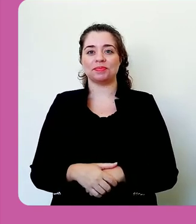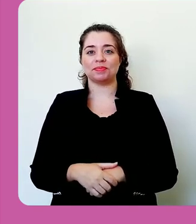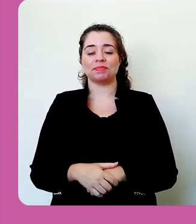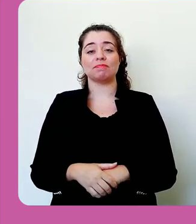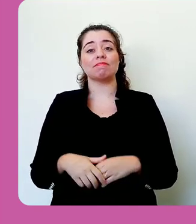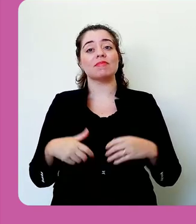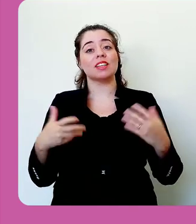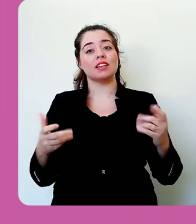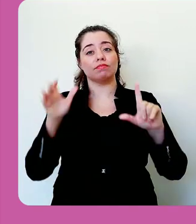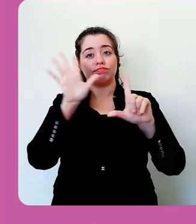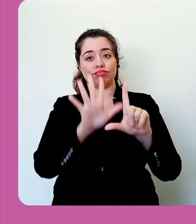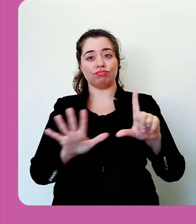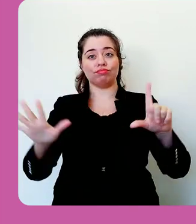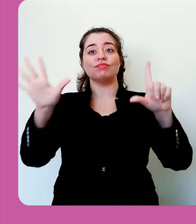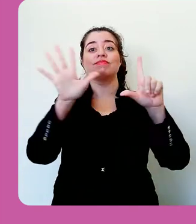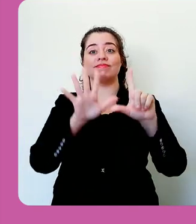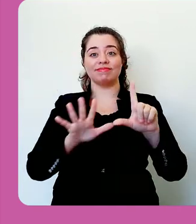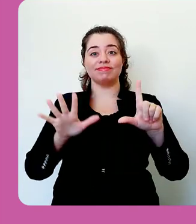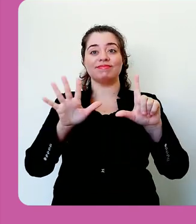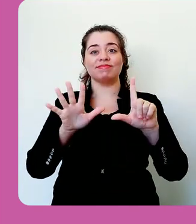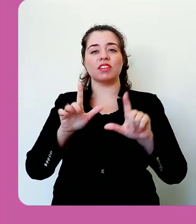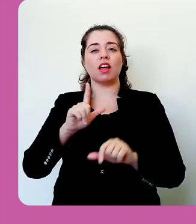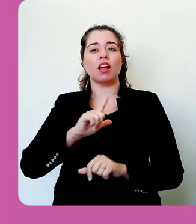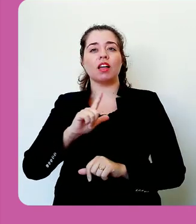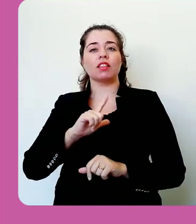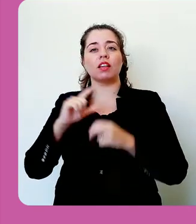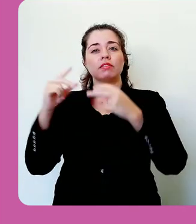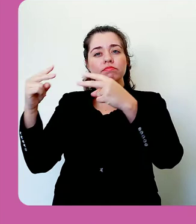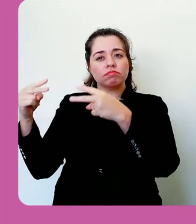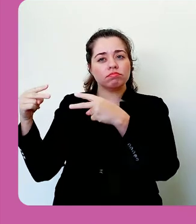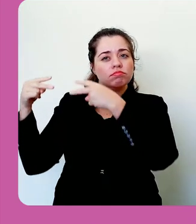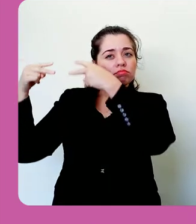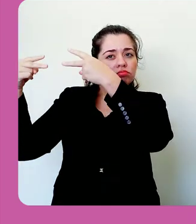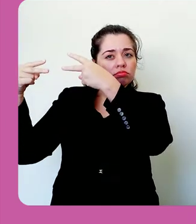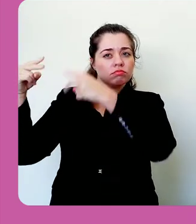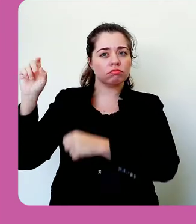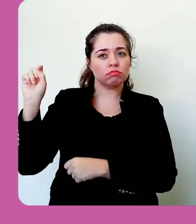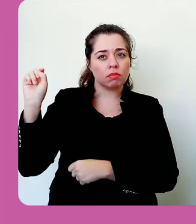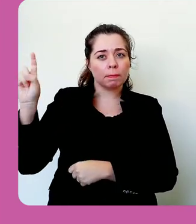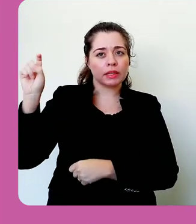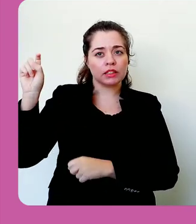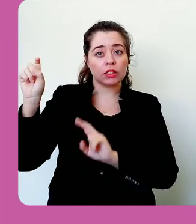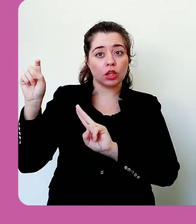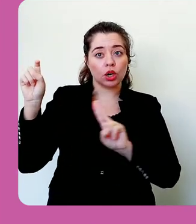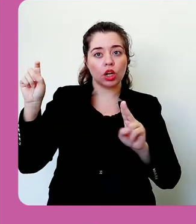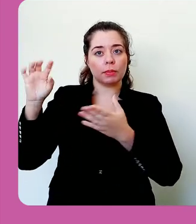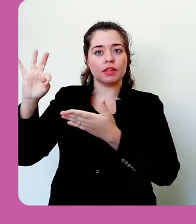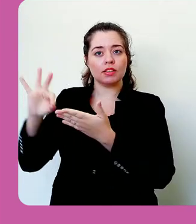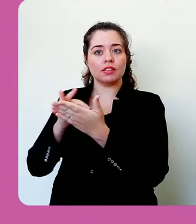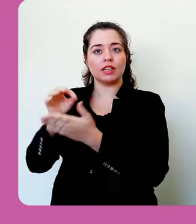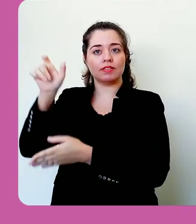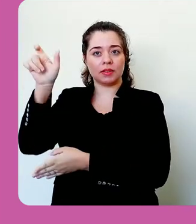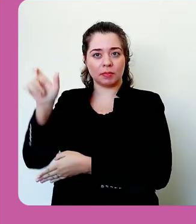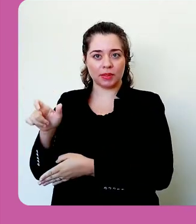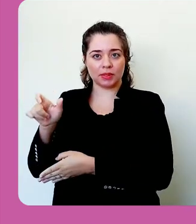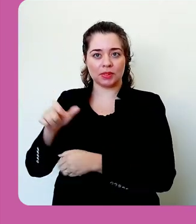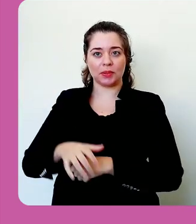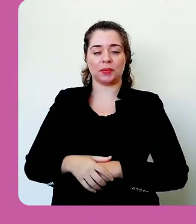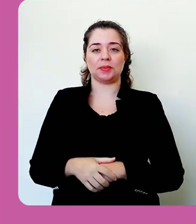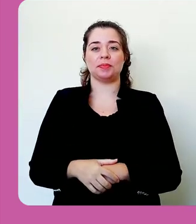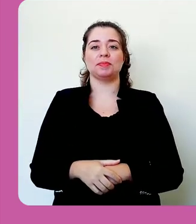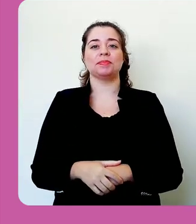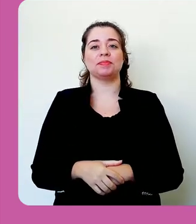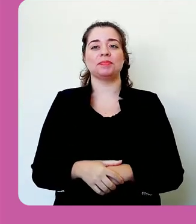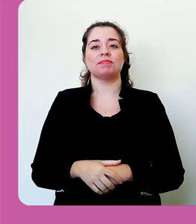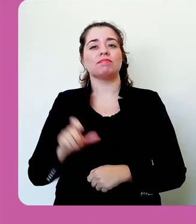então vou a partir desse espaço, tem um link aqui, um botão chamado inscrever